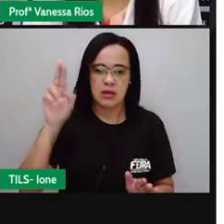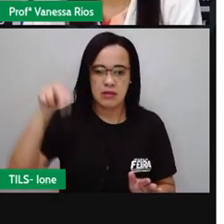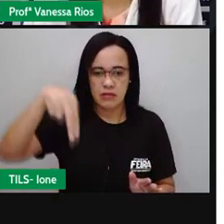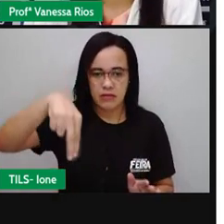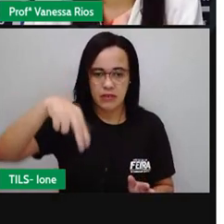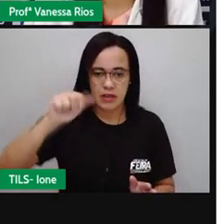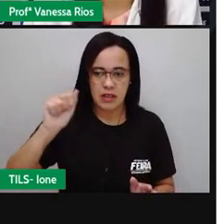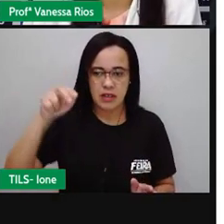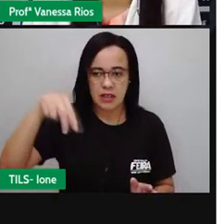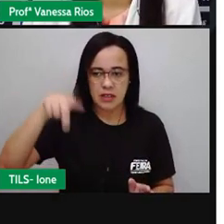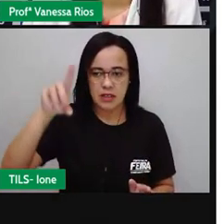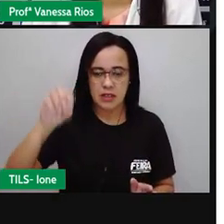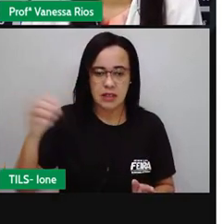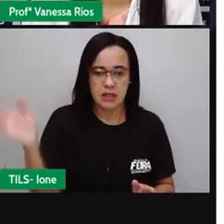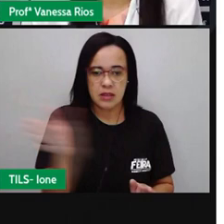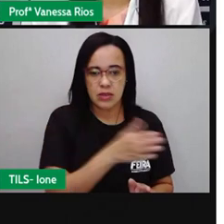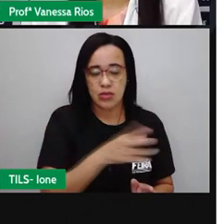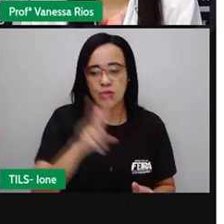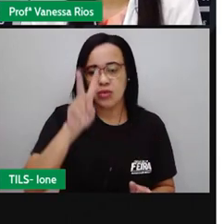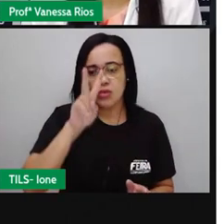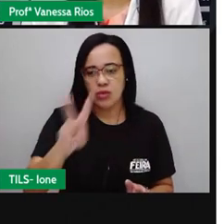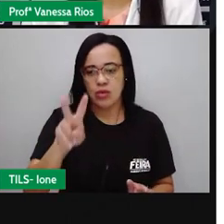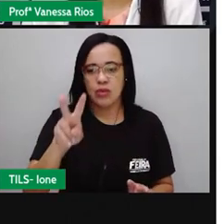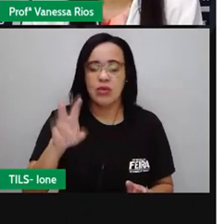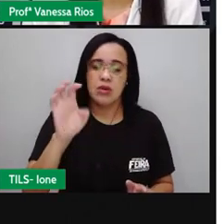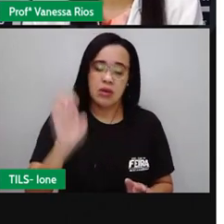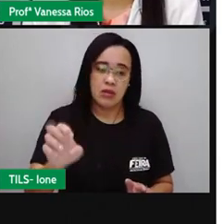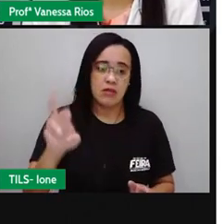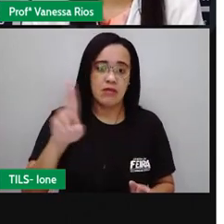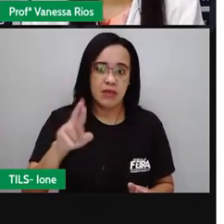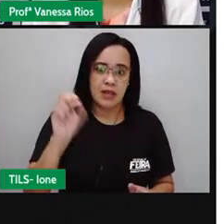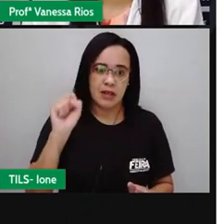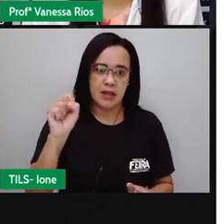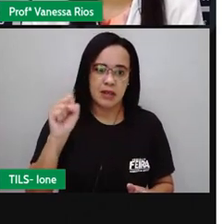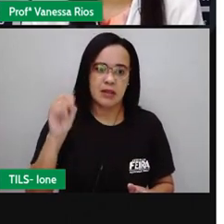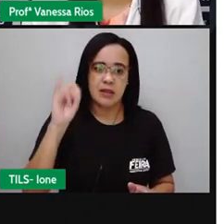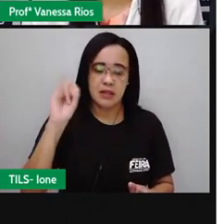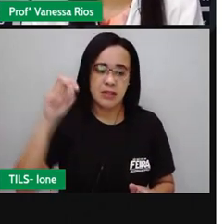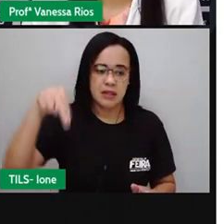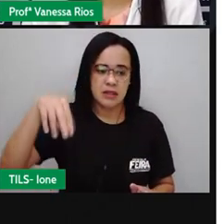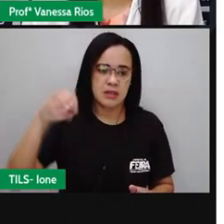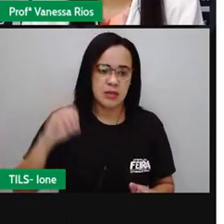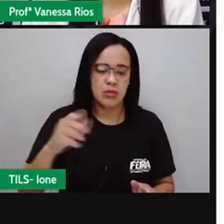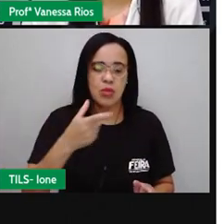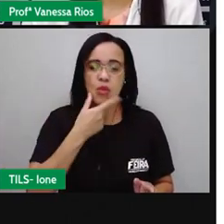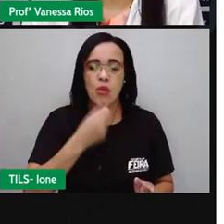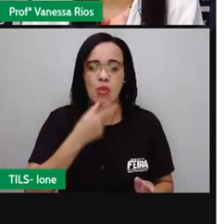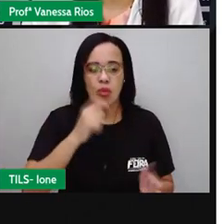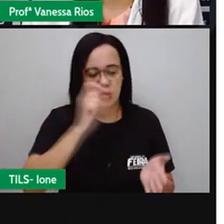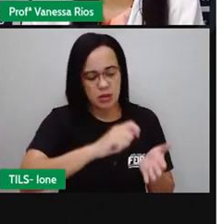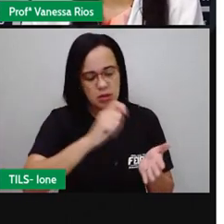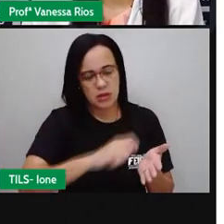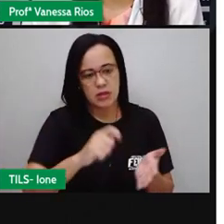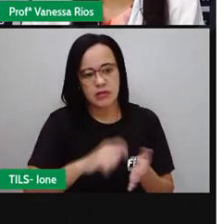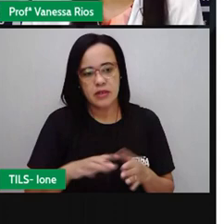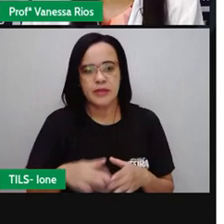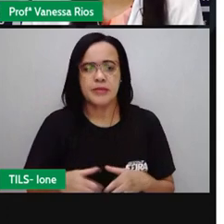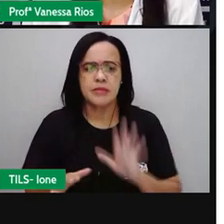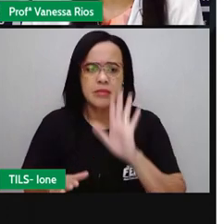o filho. Mas aí nos faz refletir sobre o valor que muitos